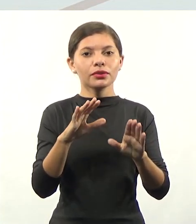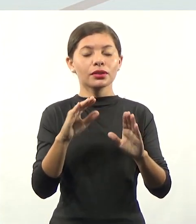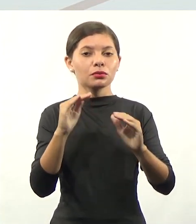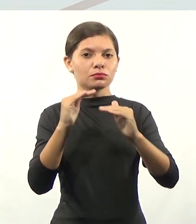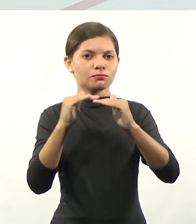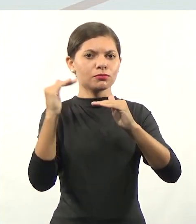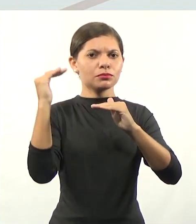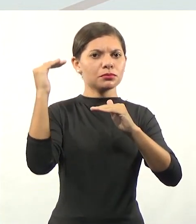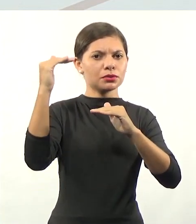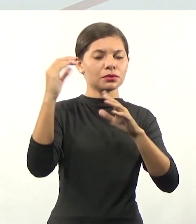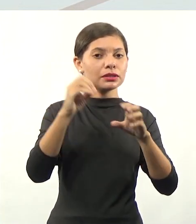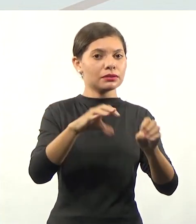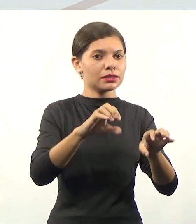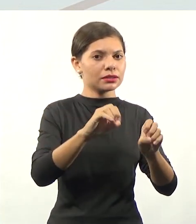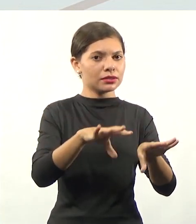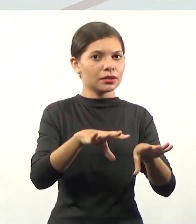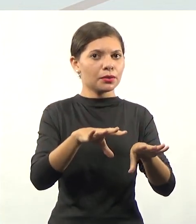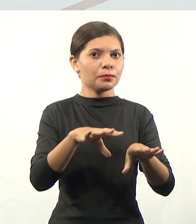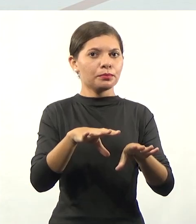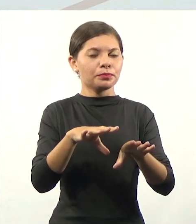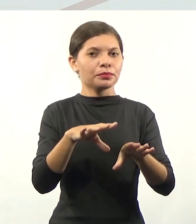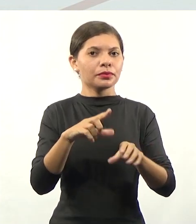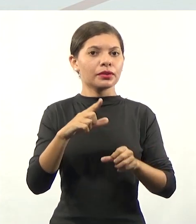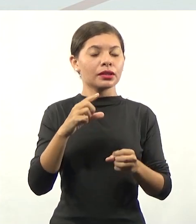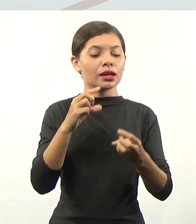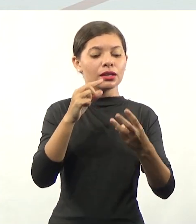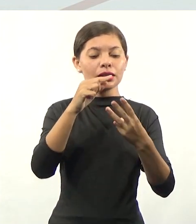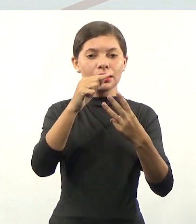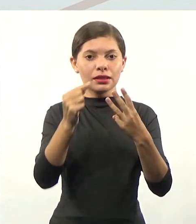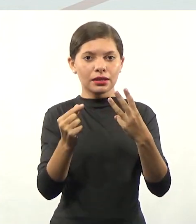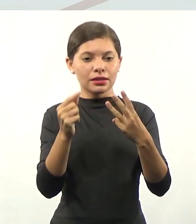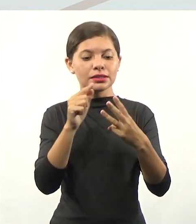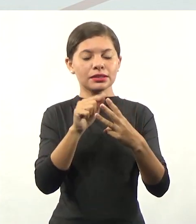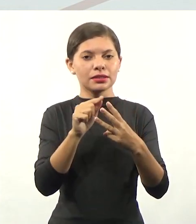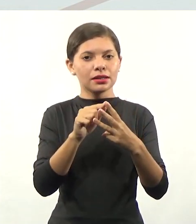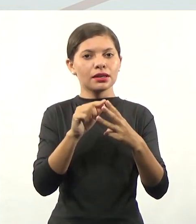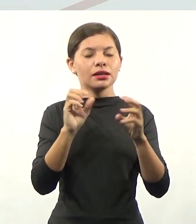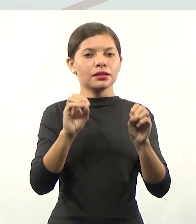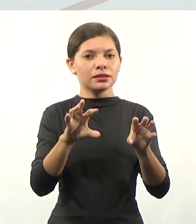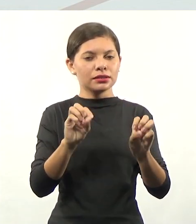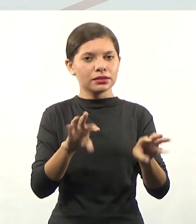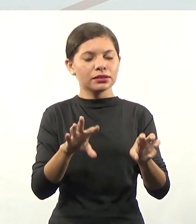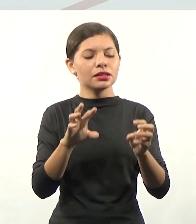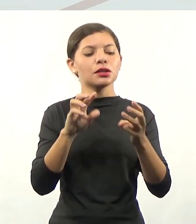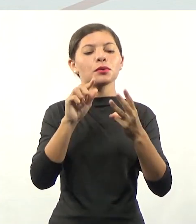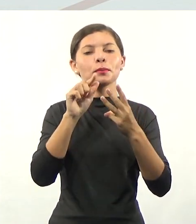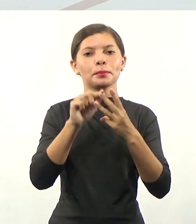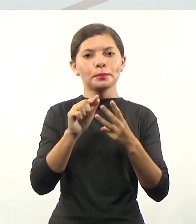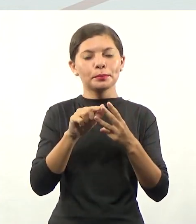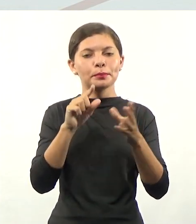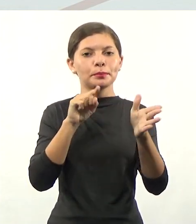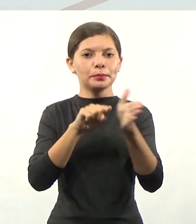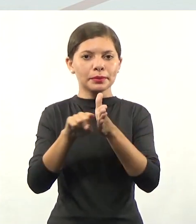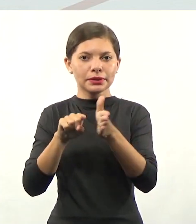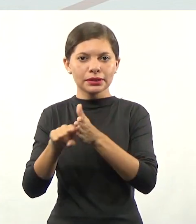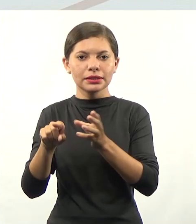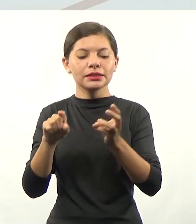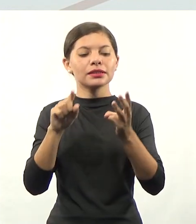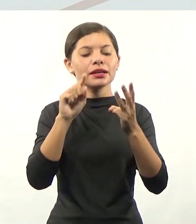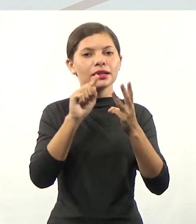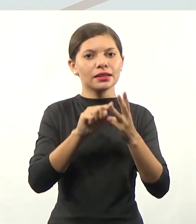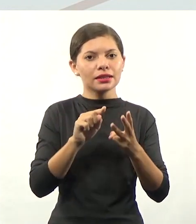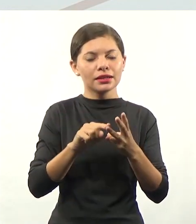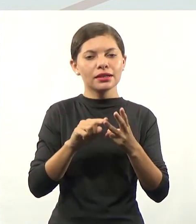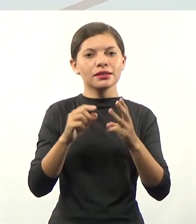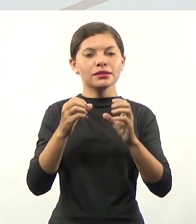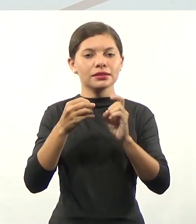superior, ela prevê um tripé, ensino, pesquisa e extensão. Esse tripé é o que está